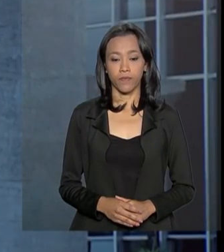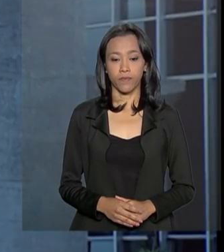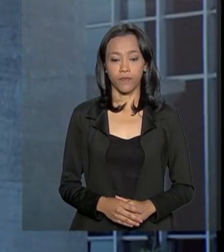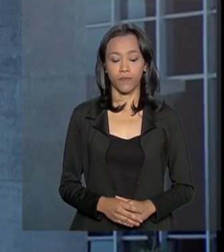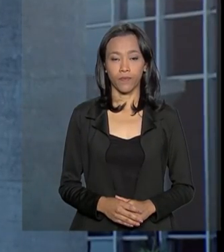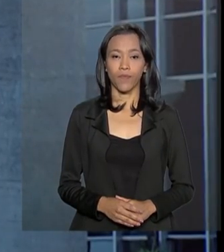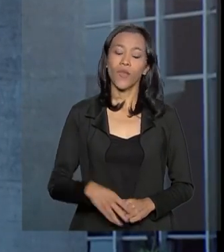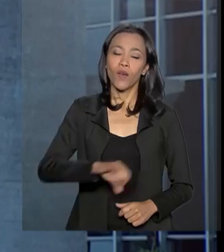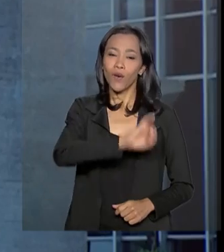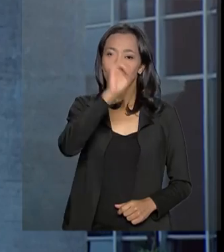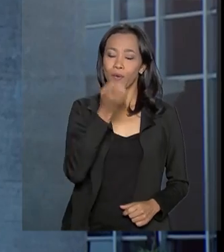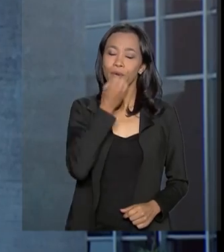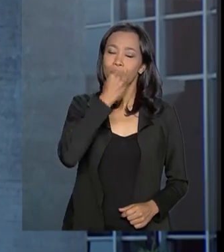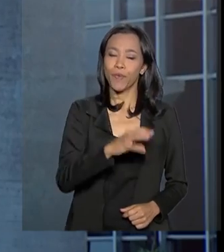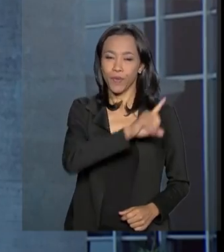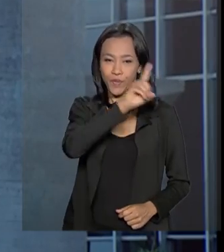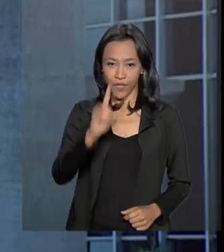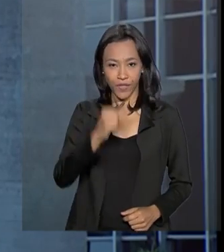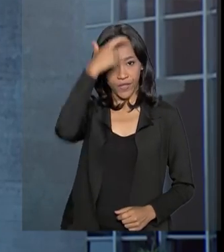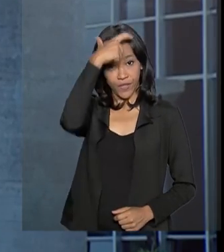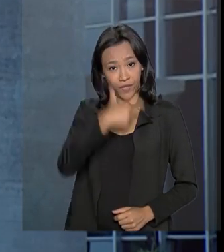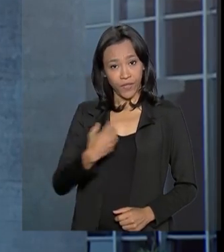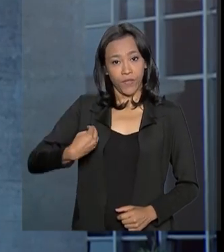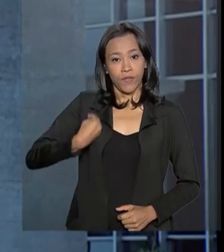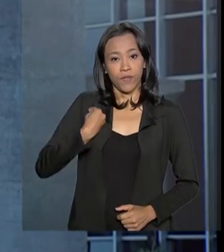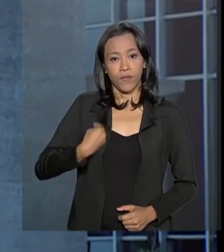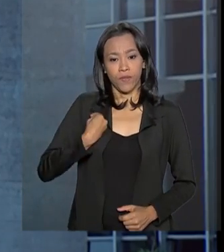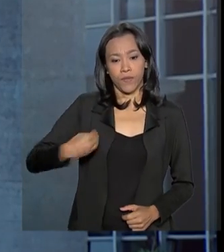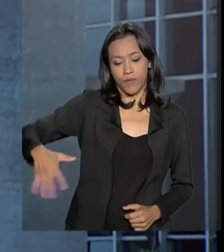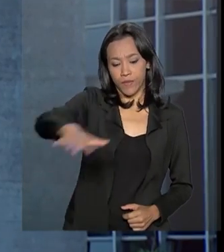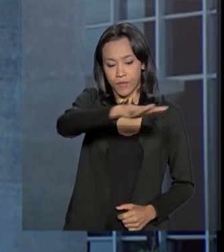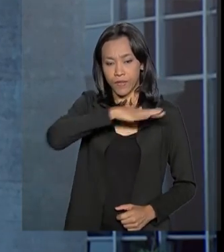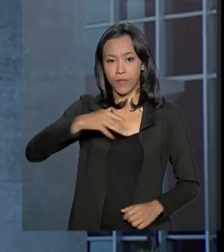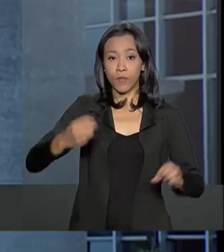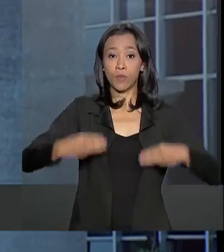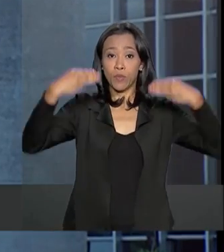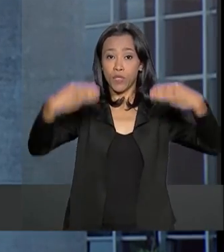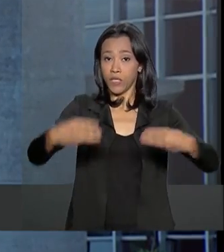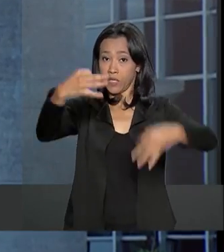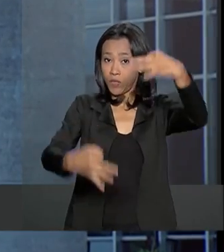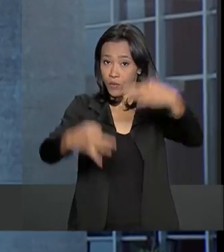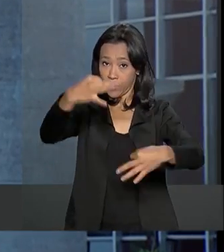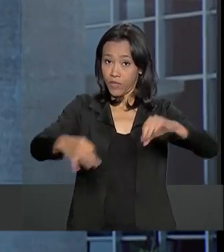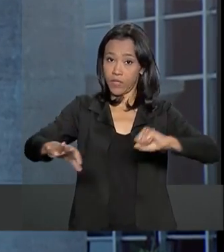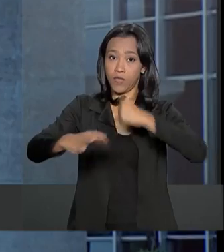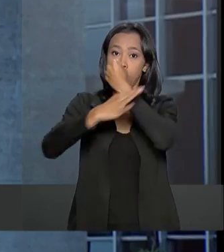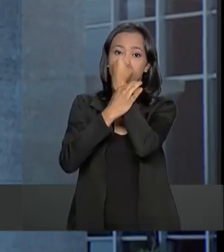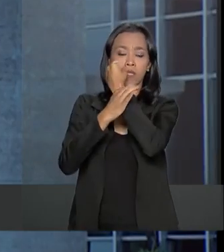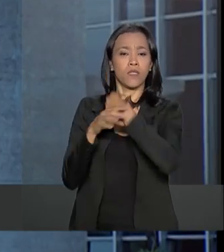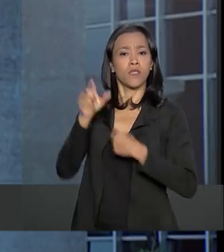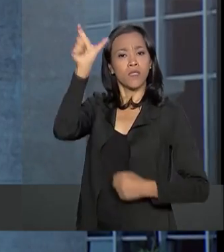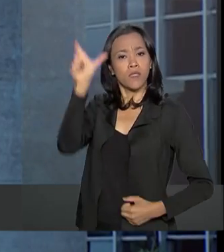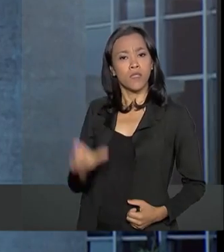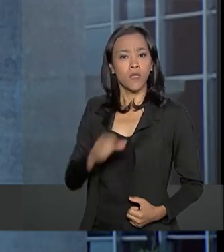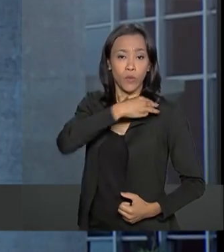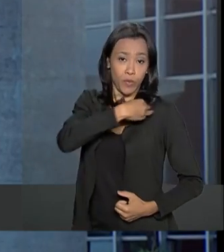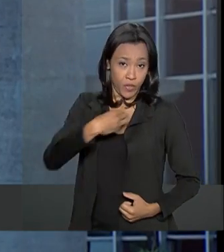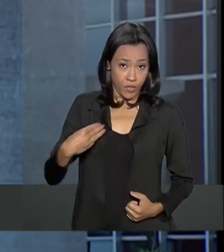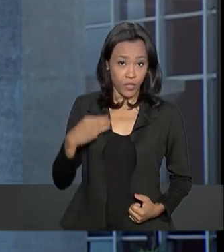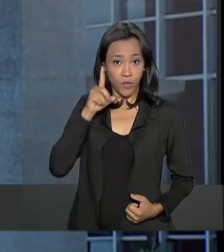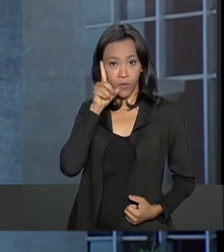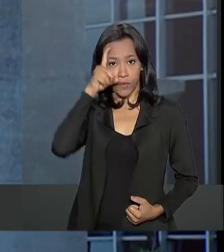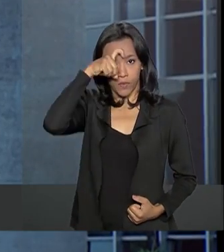Olá, bom dia. Estou no Ministério da Justiça e Segurança Pública, onde o ministro Sérgio Moro se reúne agora